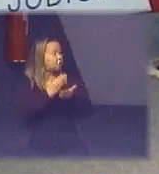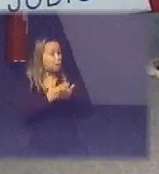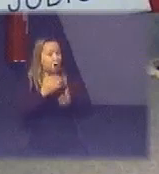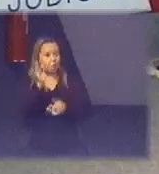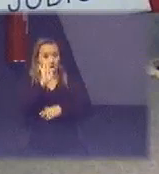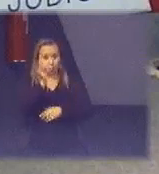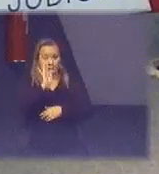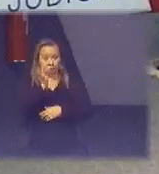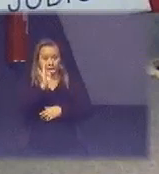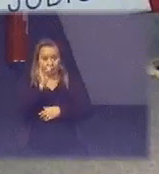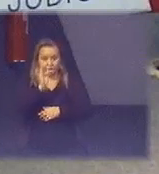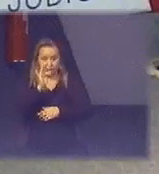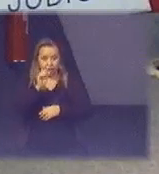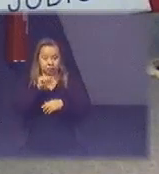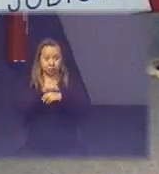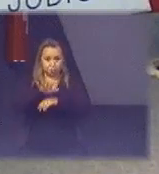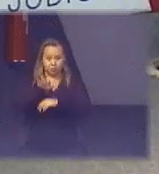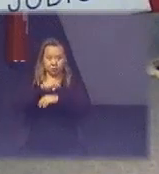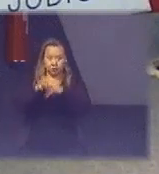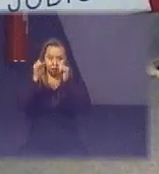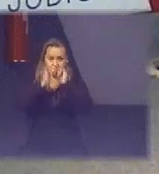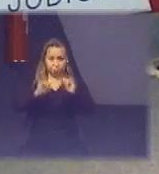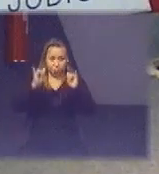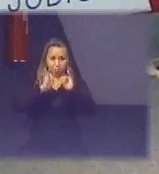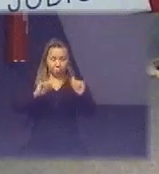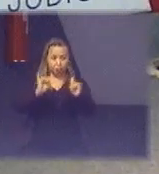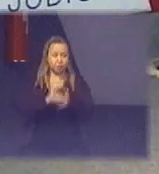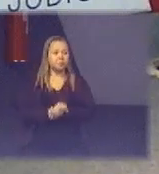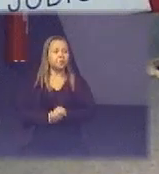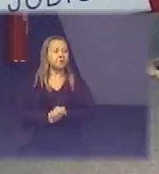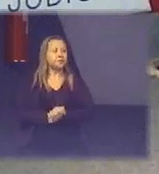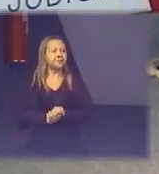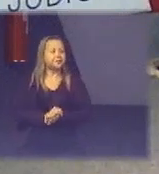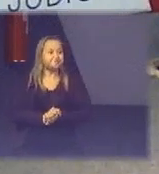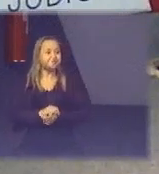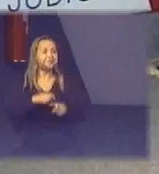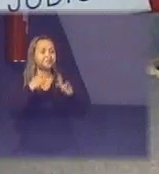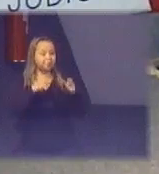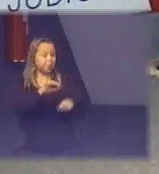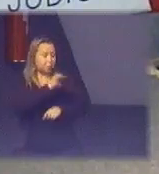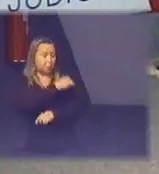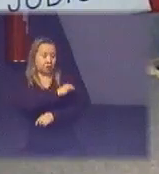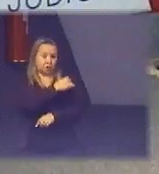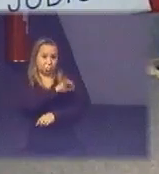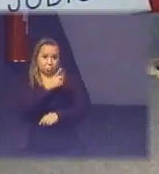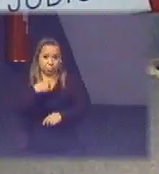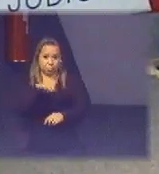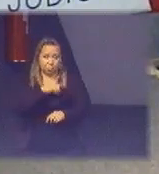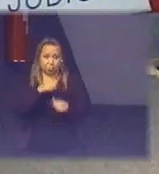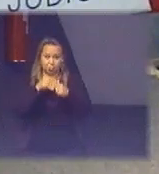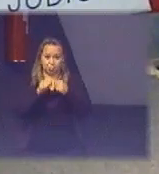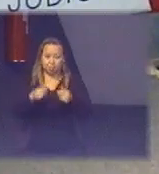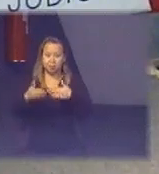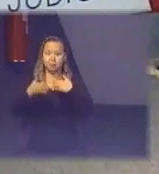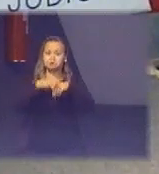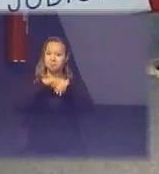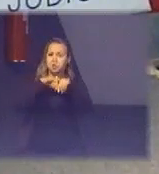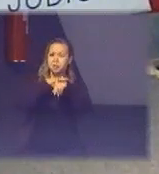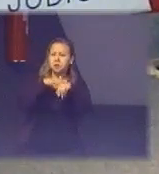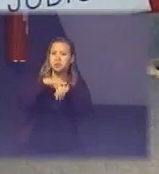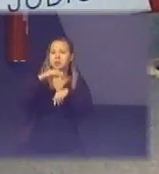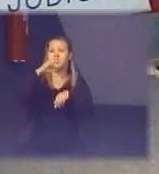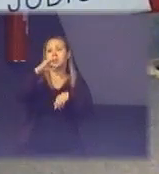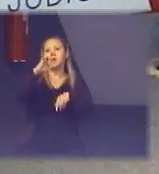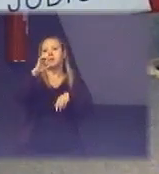a decania do centro de tecnologia da UFRJ e o órgão ambiental do estado do Rio de Janeiro a gente está agora conversando com a CETESB em São